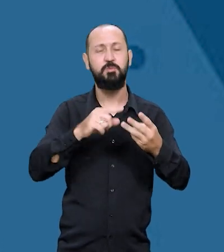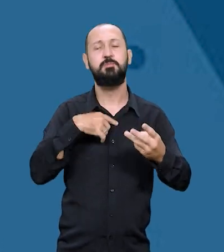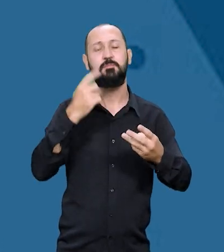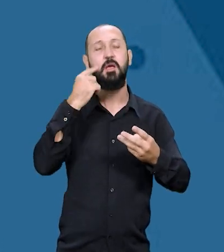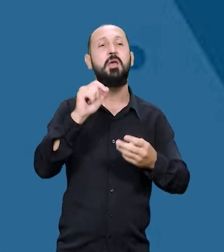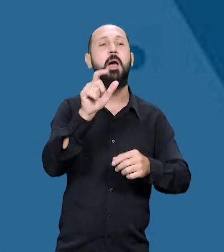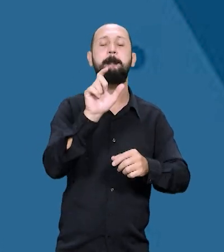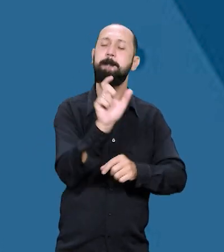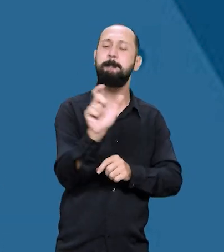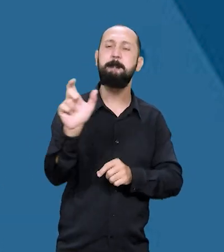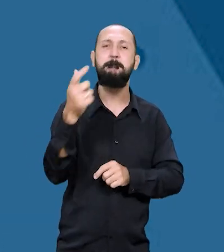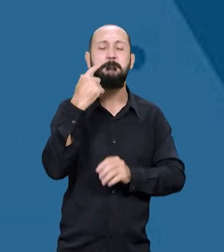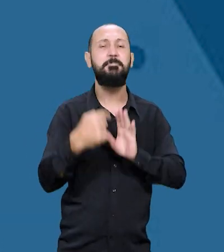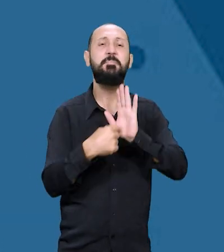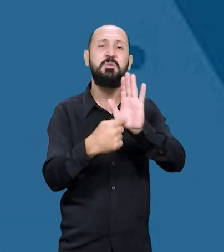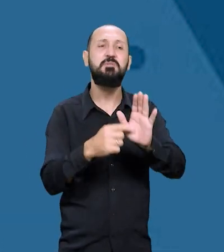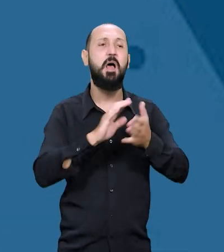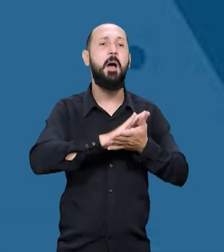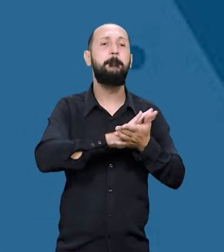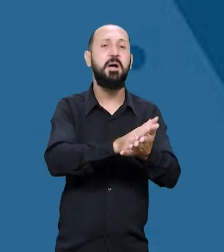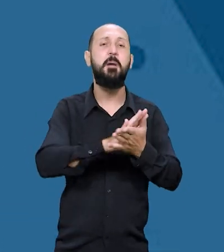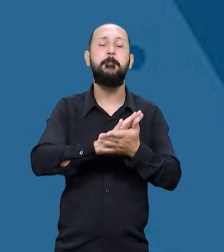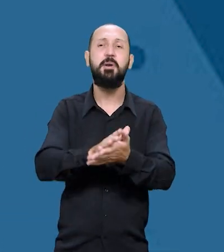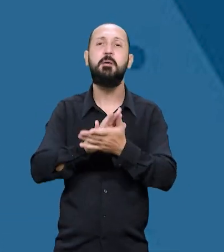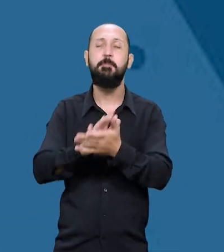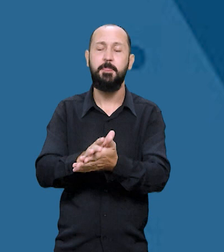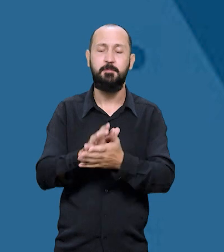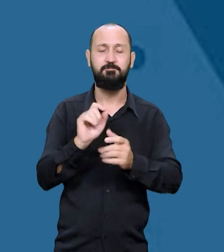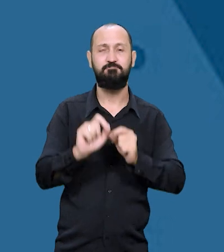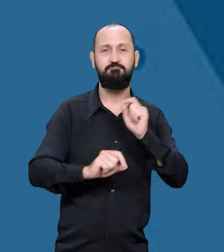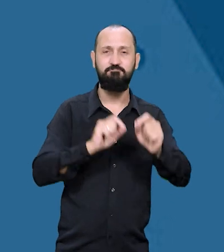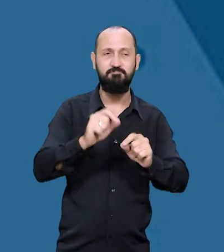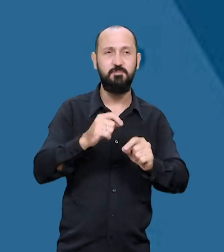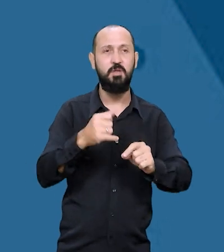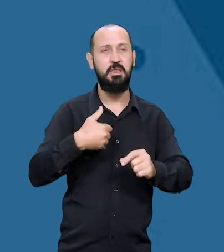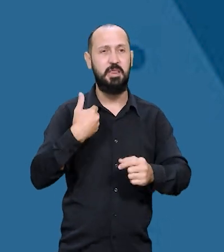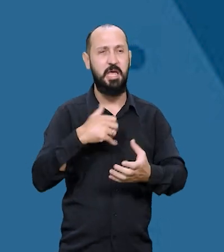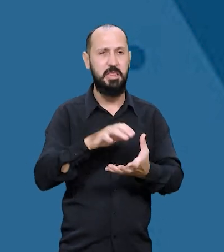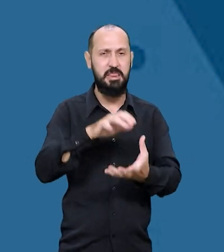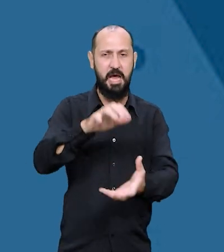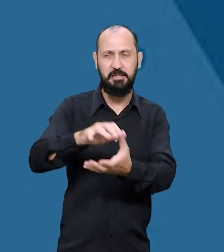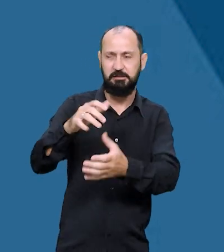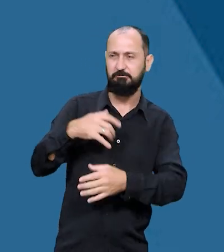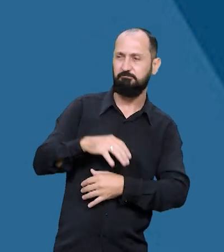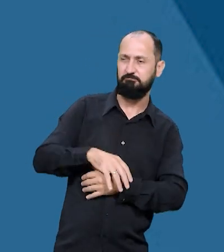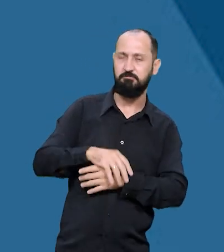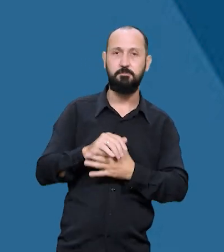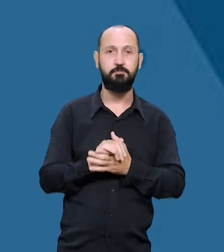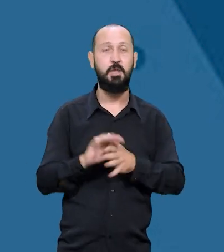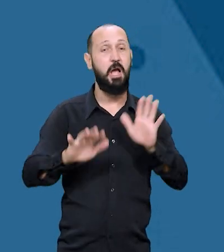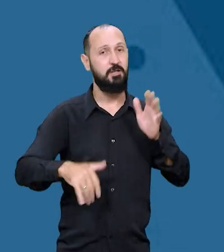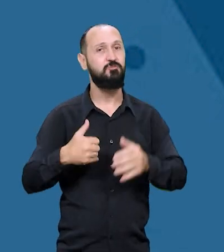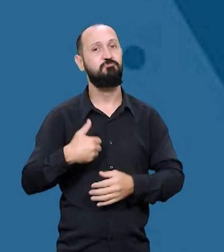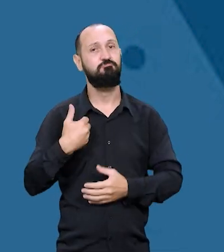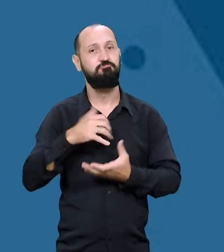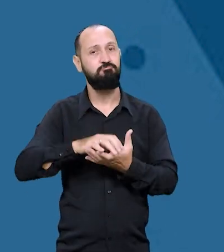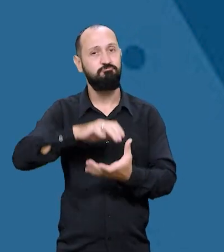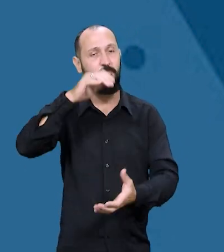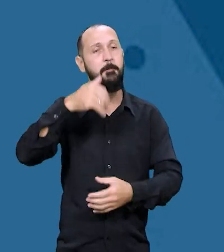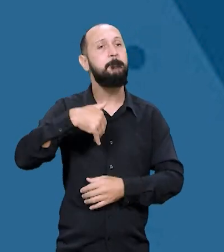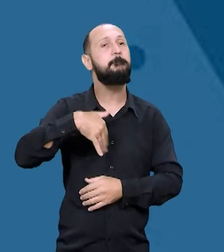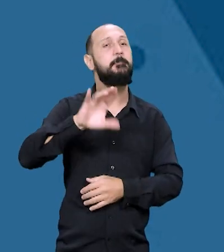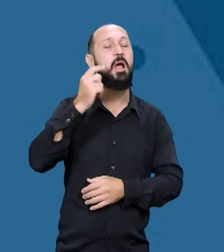termos usados para expressar a discriminação e o preconceito em razão da idade das pessoas. Os idosos